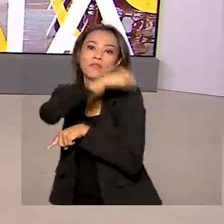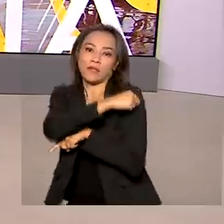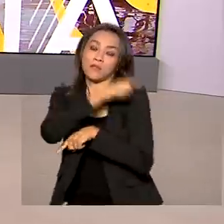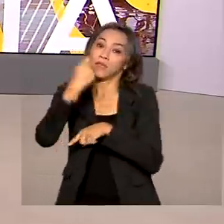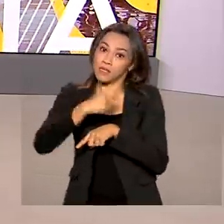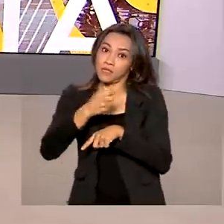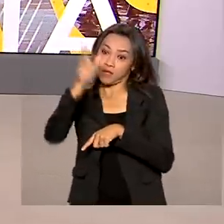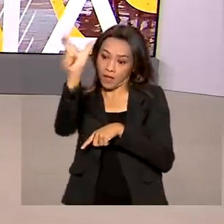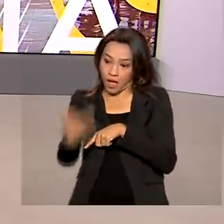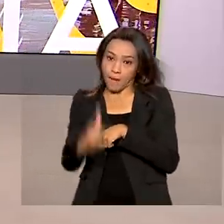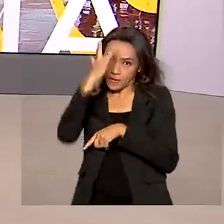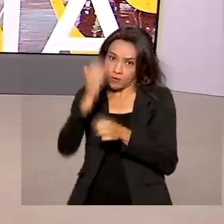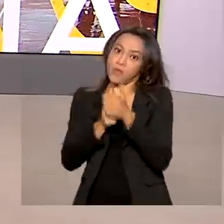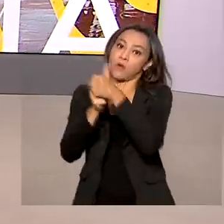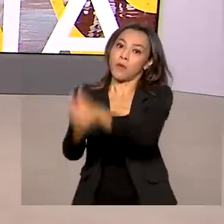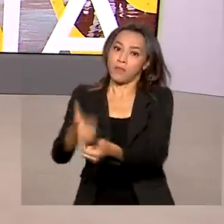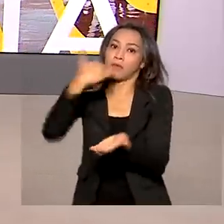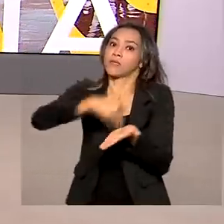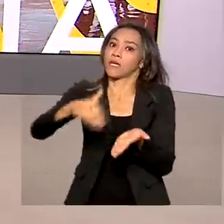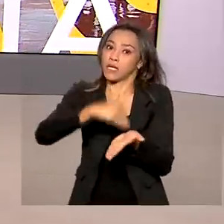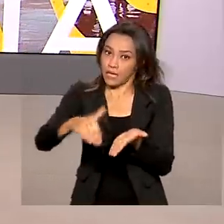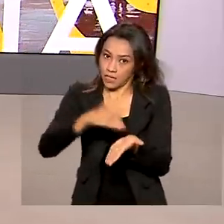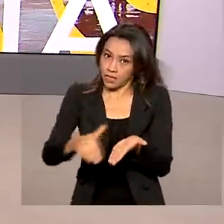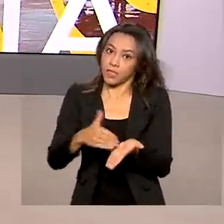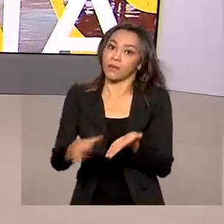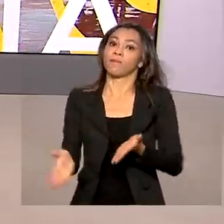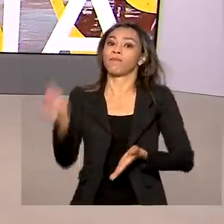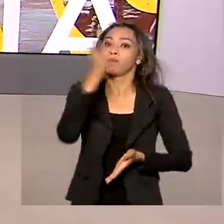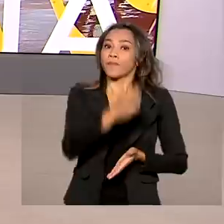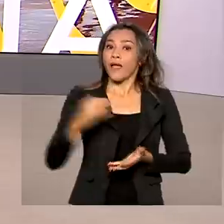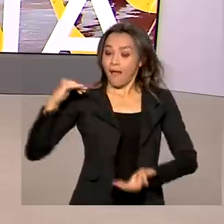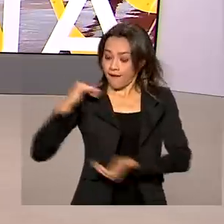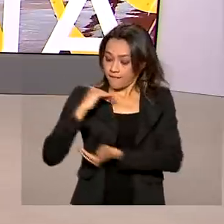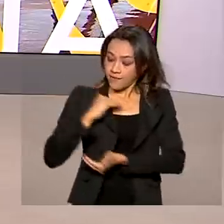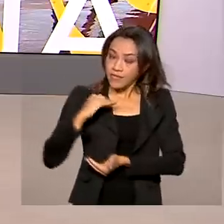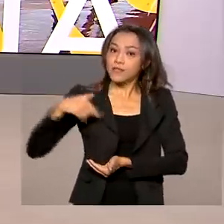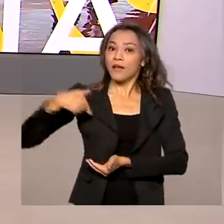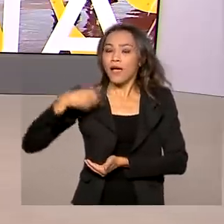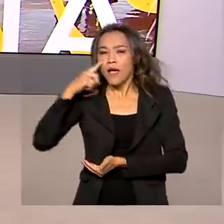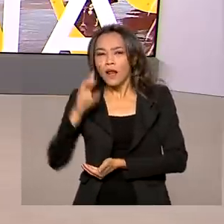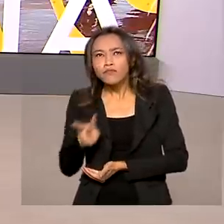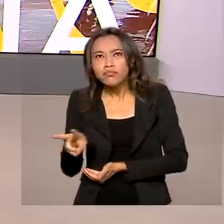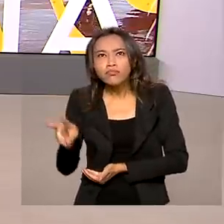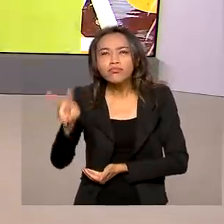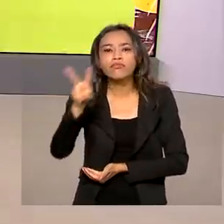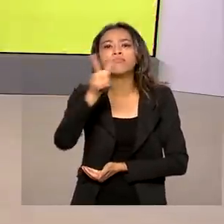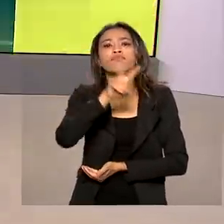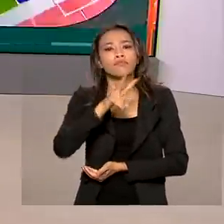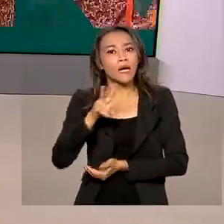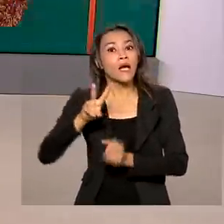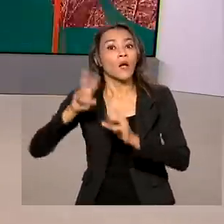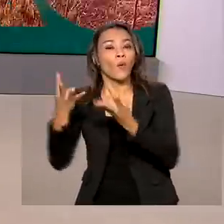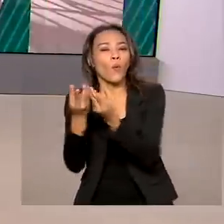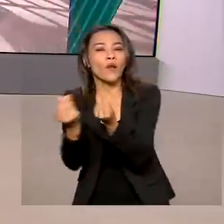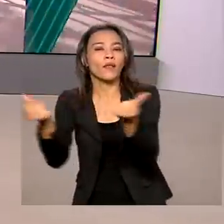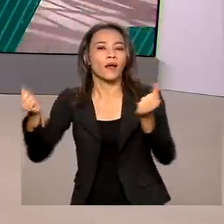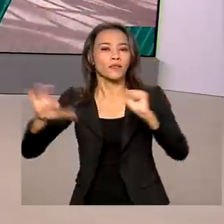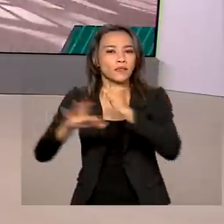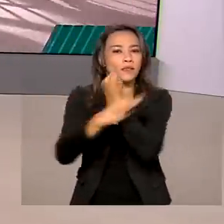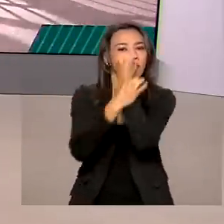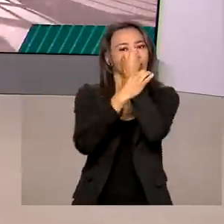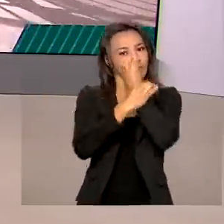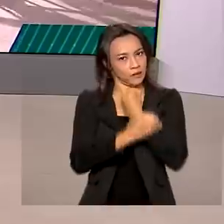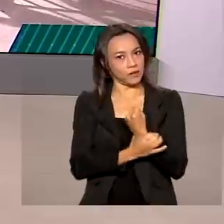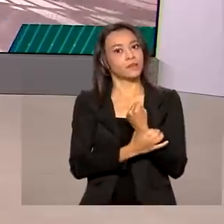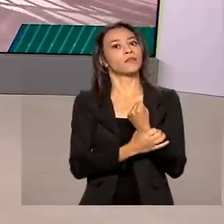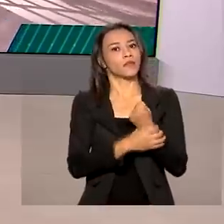pela Secretaria de Saúde local. Já a Anvisa afirma que atua na avaliação da qualidade, segurança e eficácia das vacinas